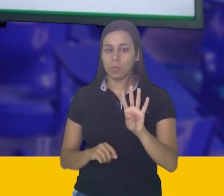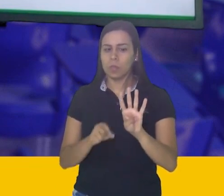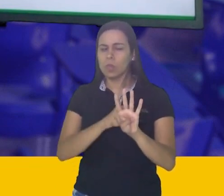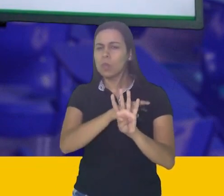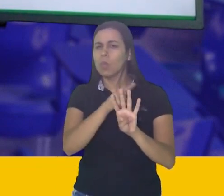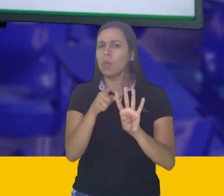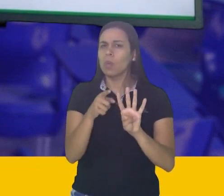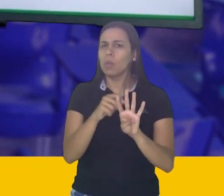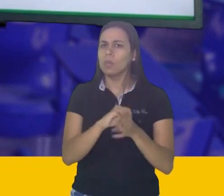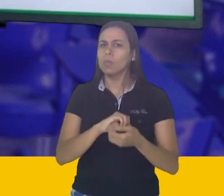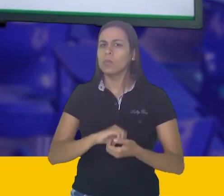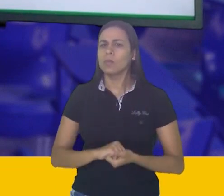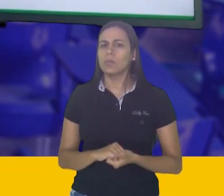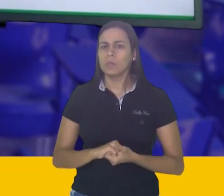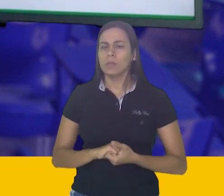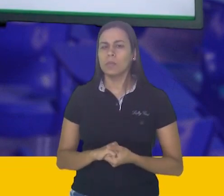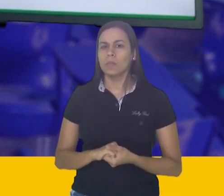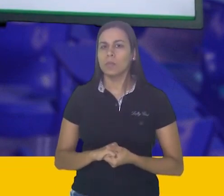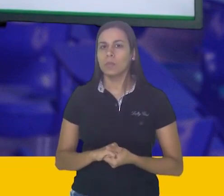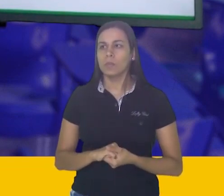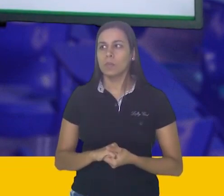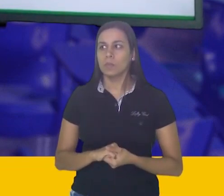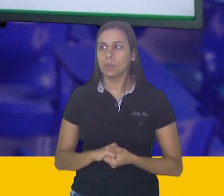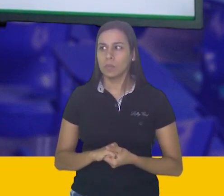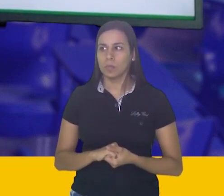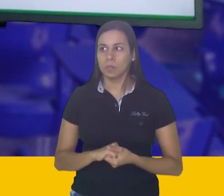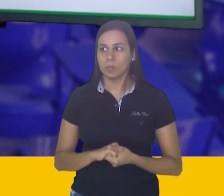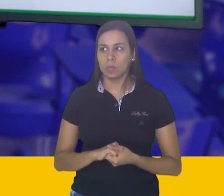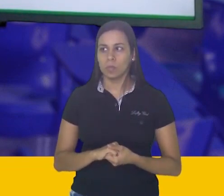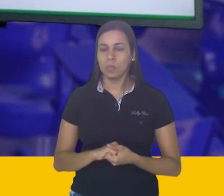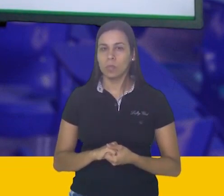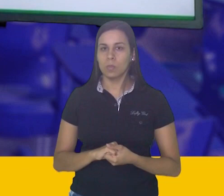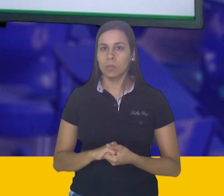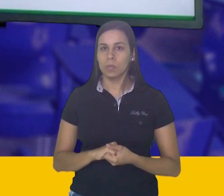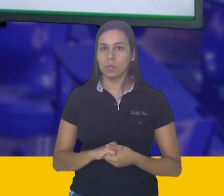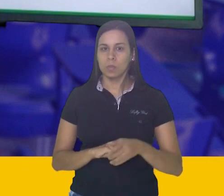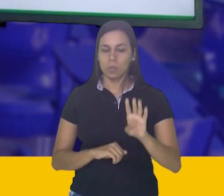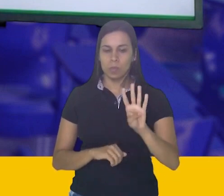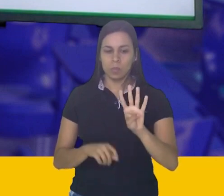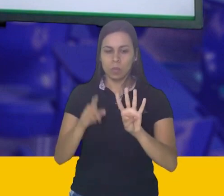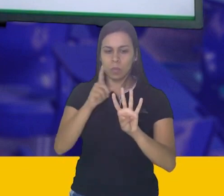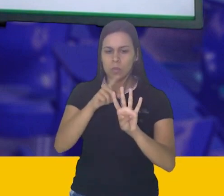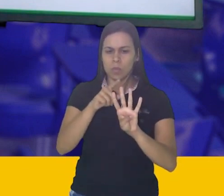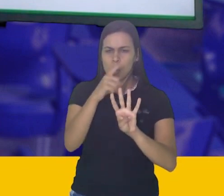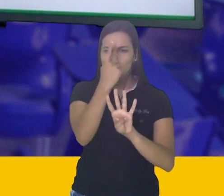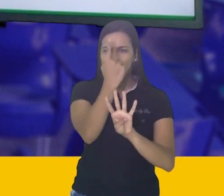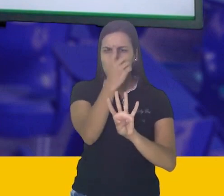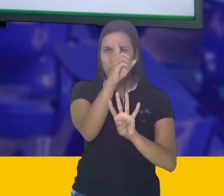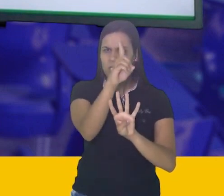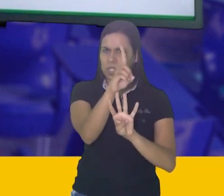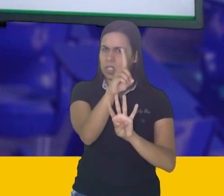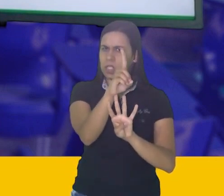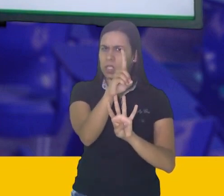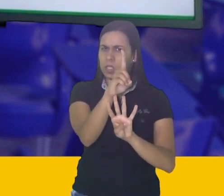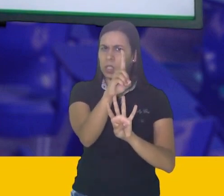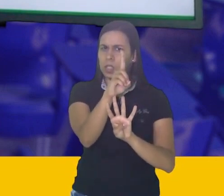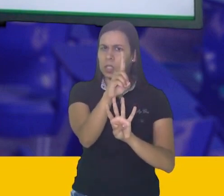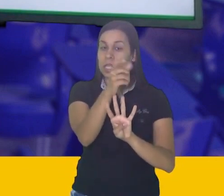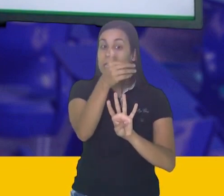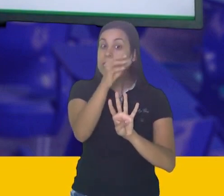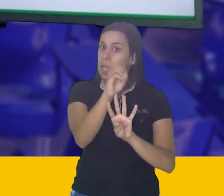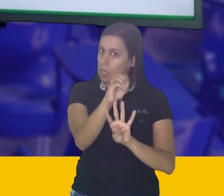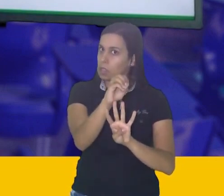2 valem de acordo com a sua posição. Se 1 está na ordem da dezena, ele vale